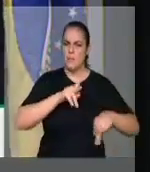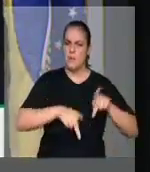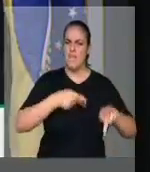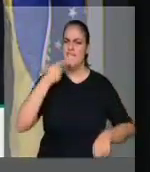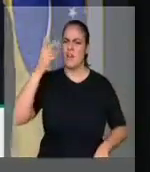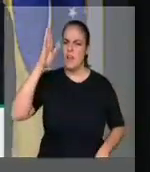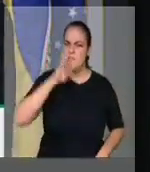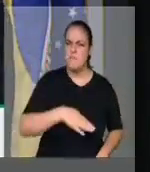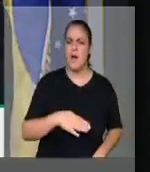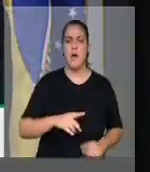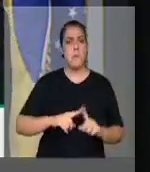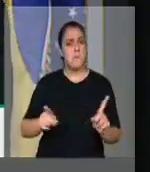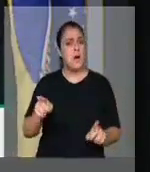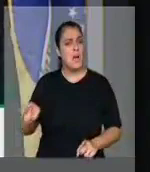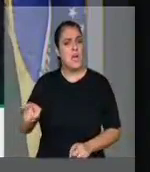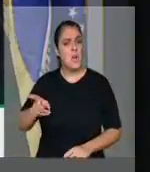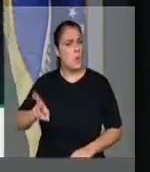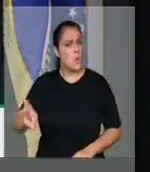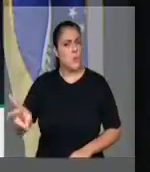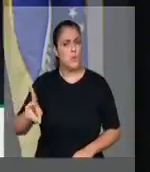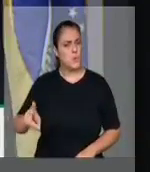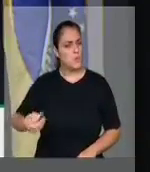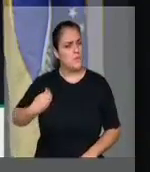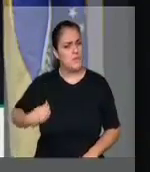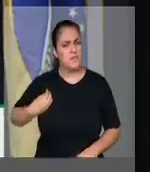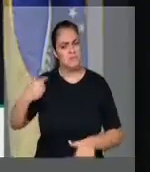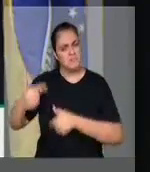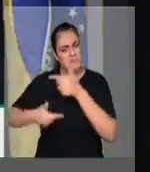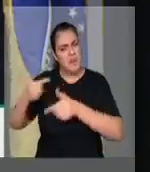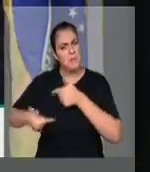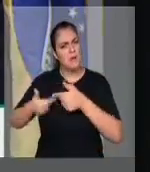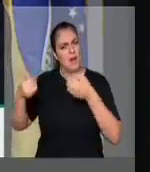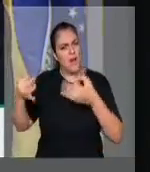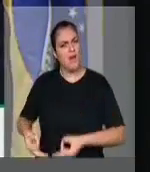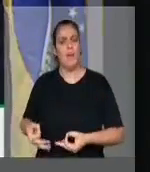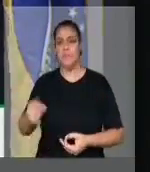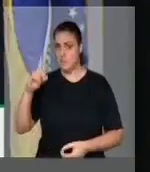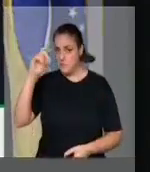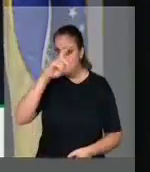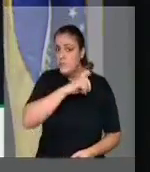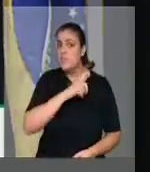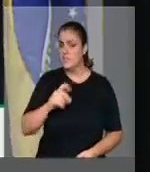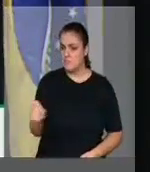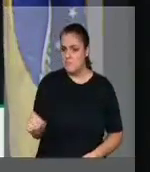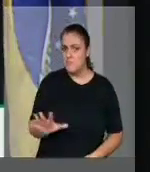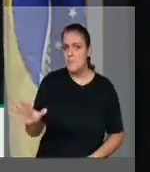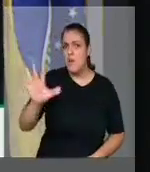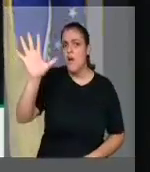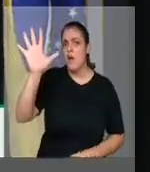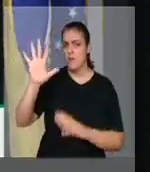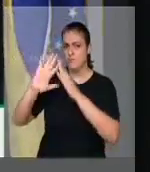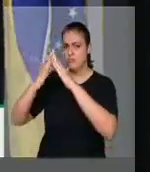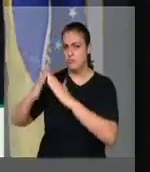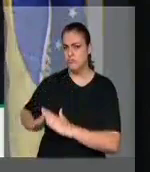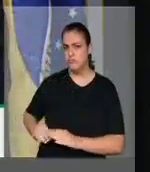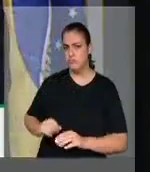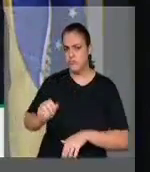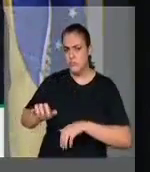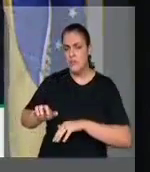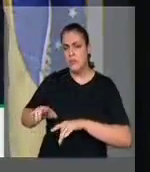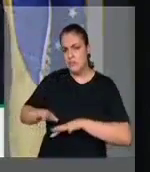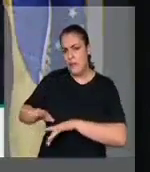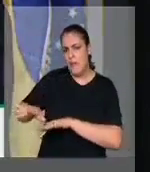eles continuam cumprindo com o seu dever, subindo o morro, combatendo o crime